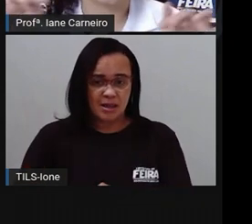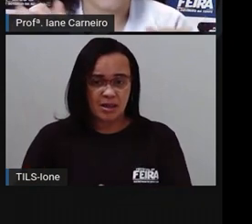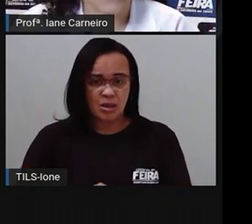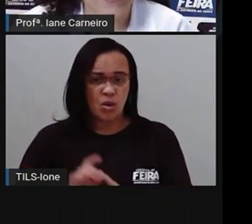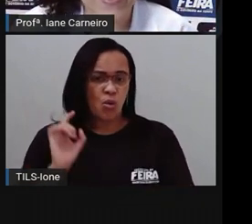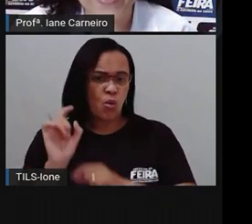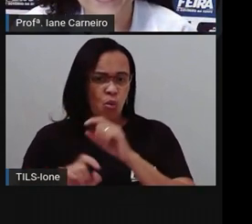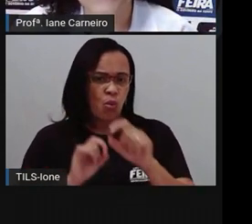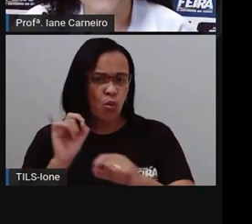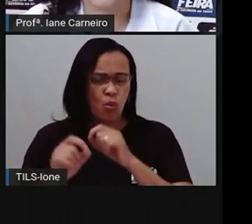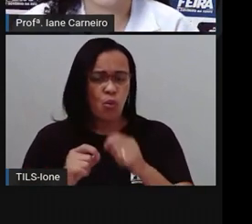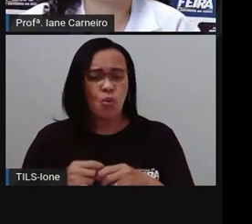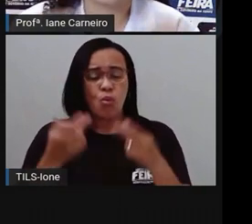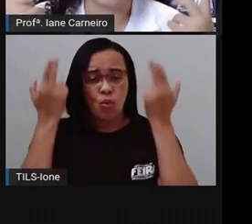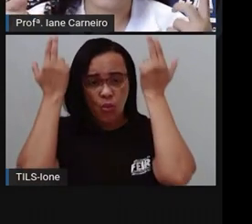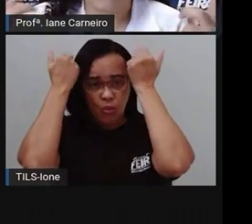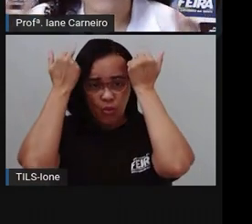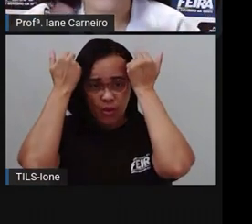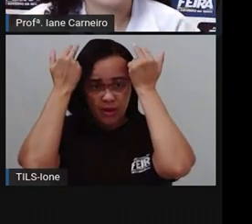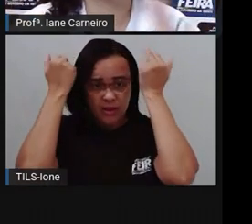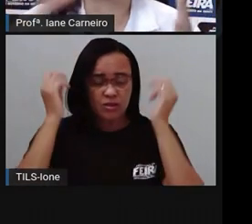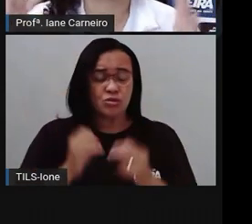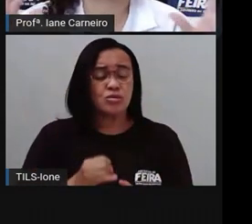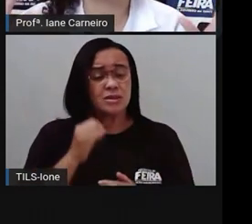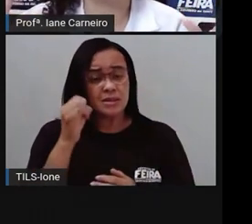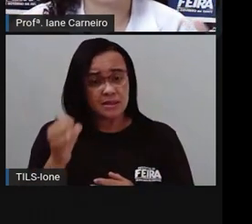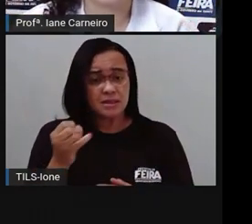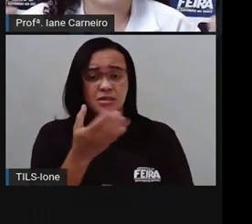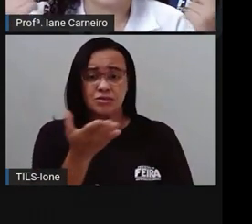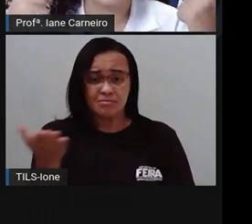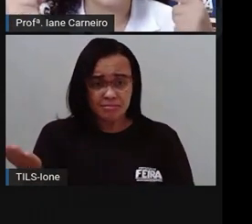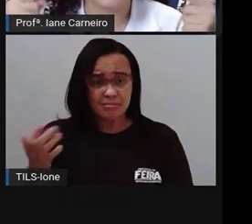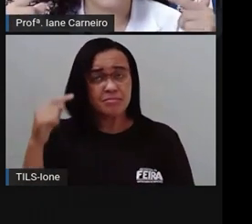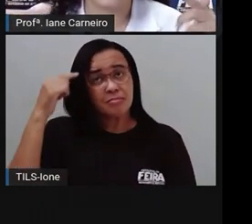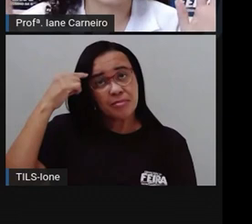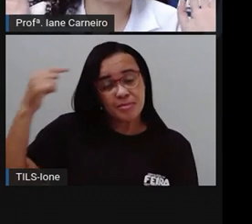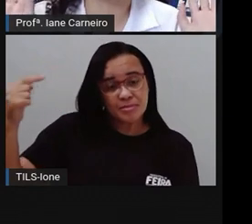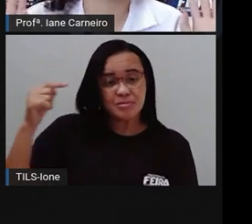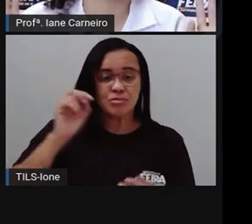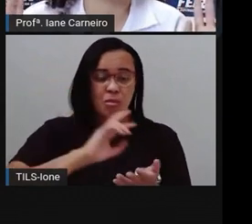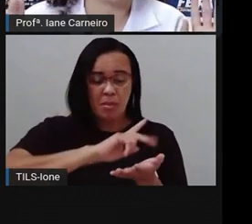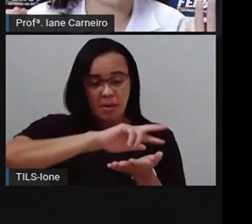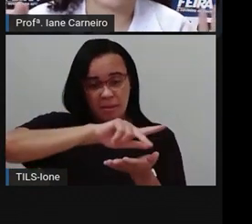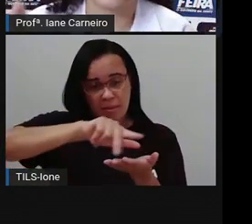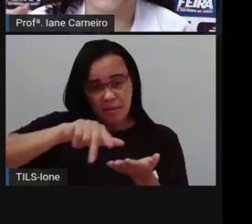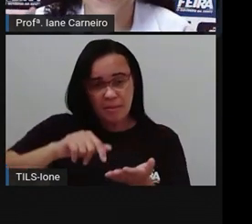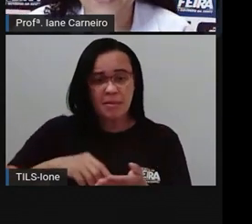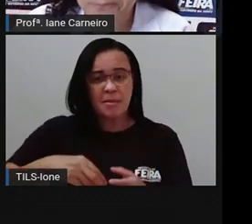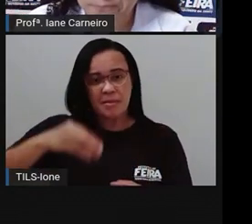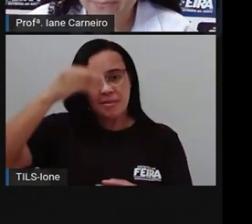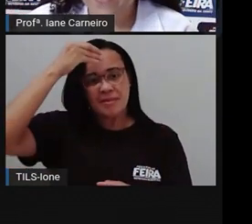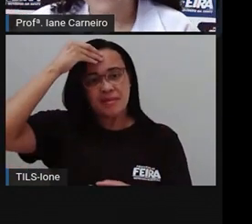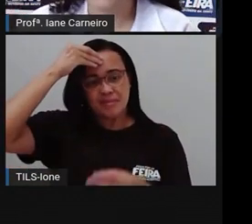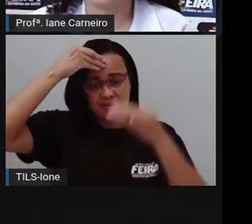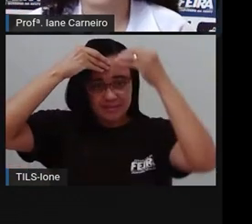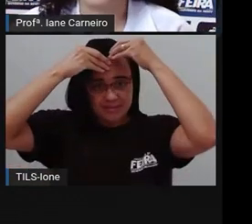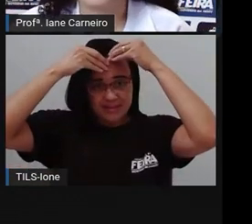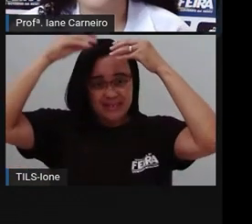pensou, coloca aqui nos comentários para a saber quais são as rimas que estão aí na cabecinha de vocês, tá certo?